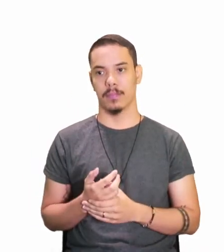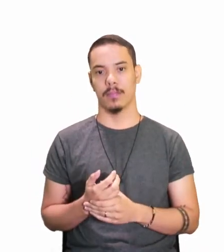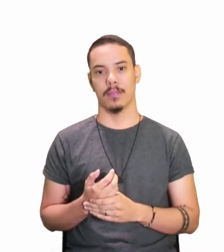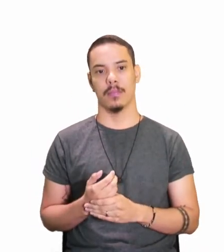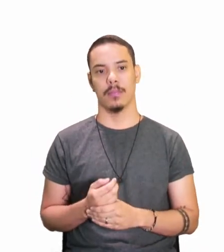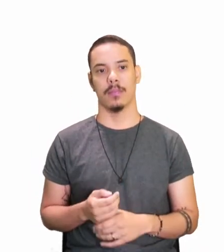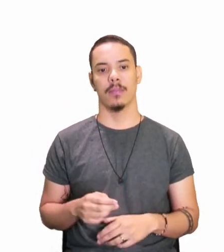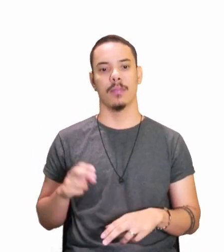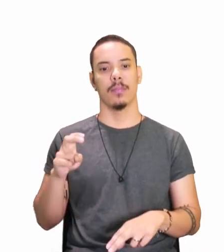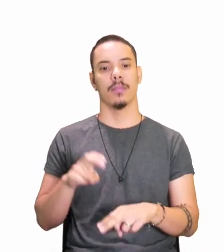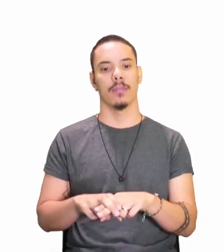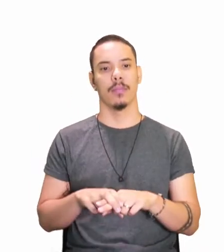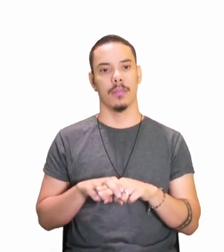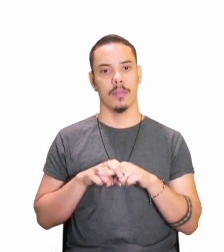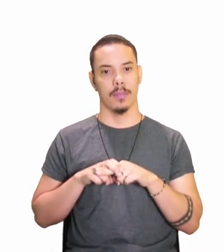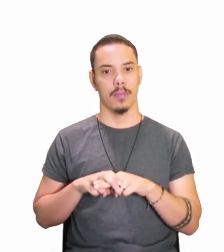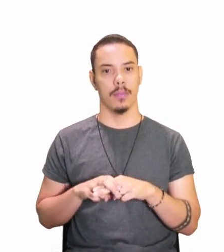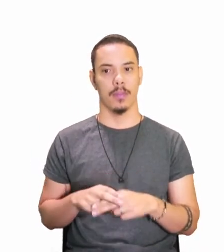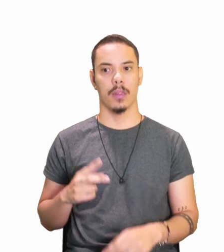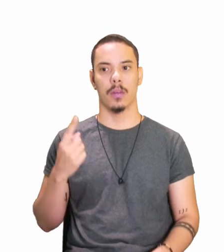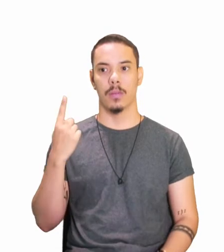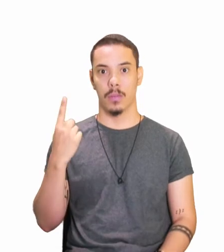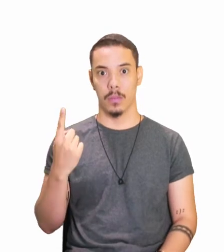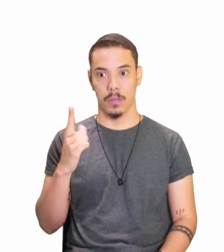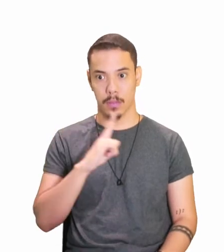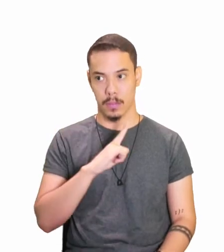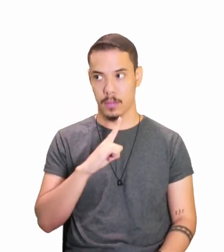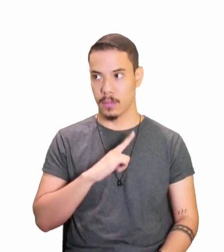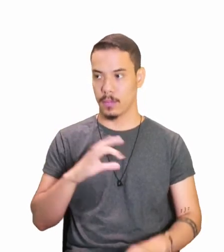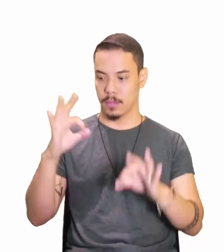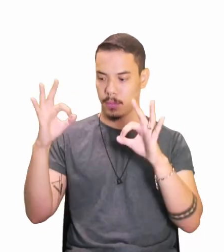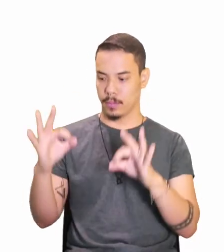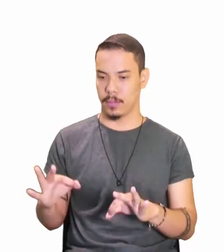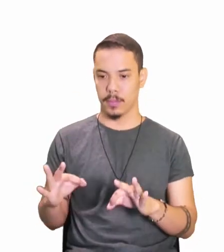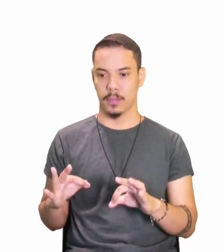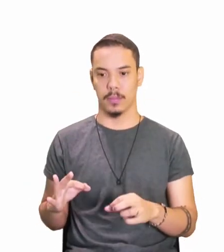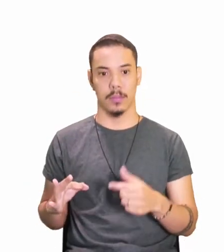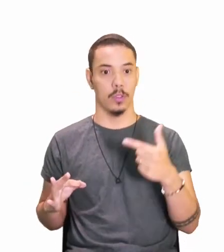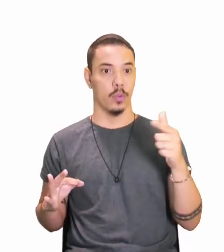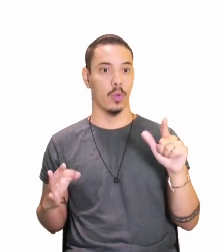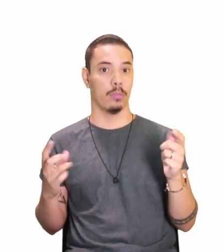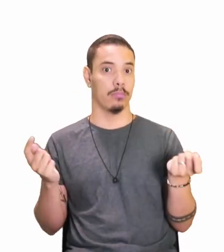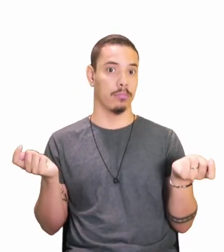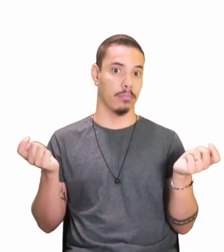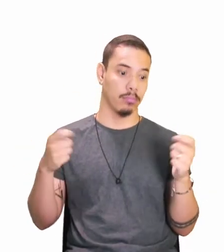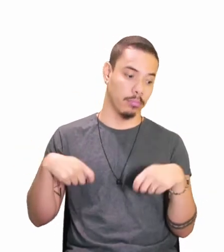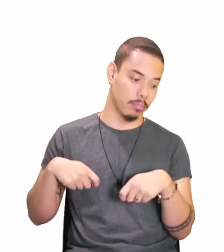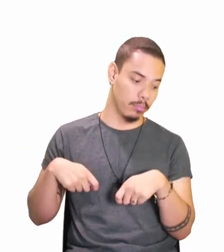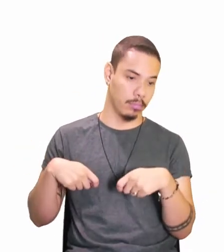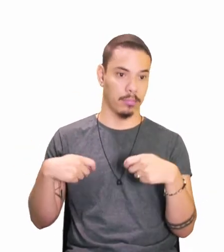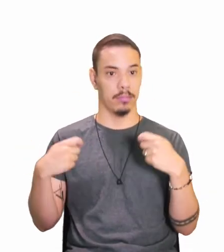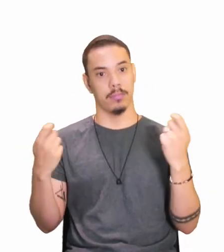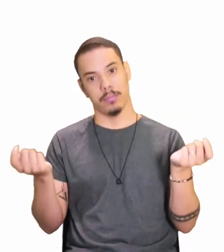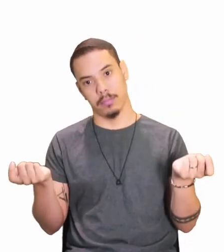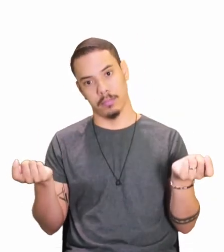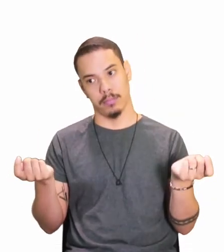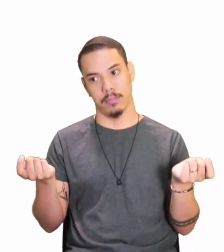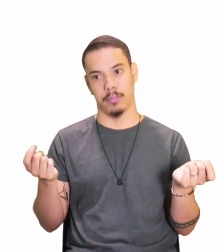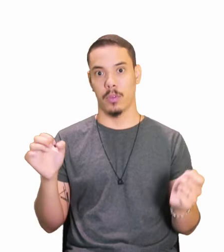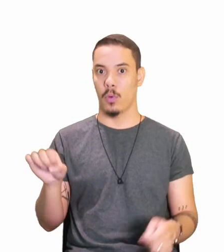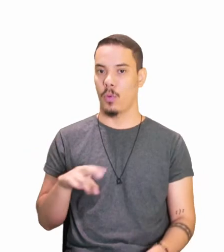aqui, ó, um exprime, uma certeza, a outra, a possibilidade, acontecer,